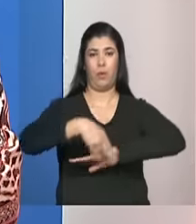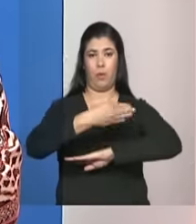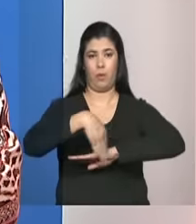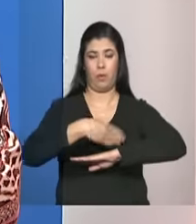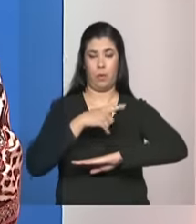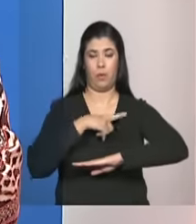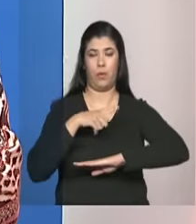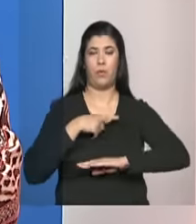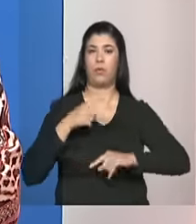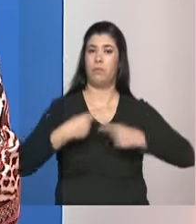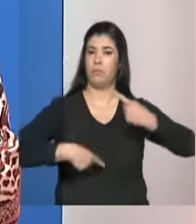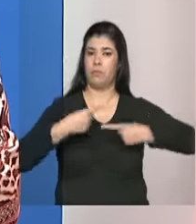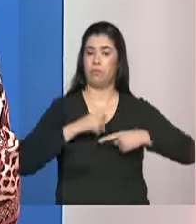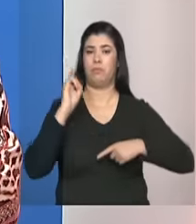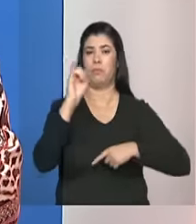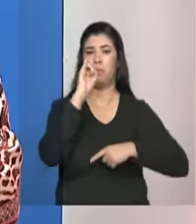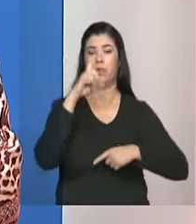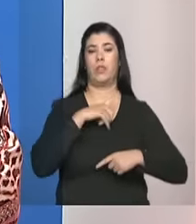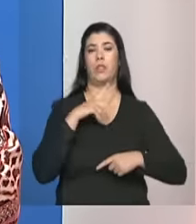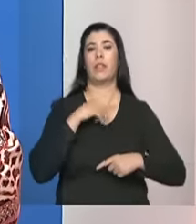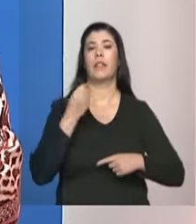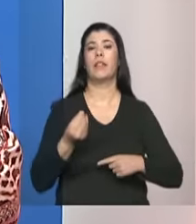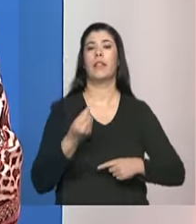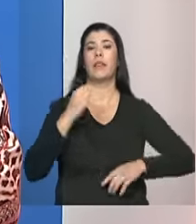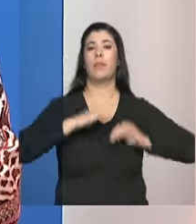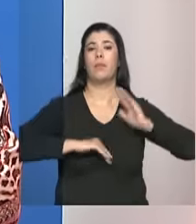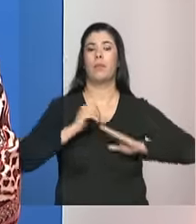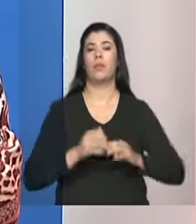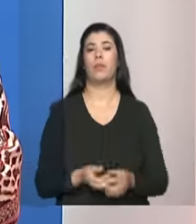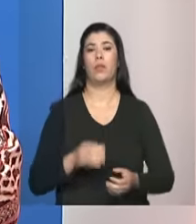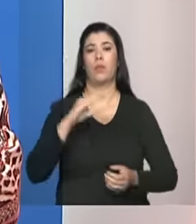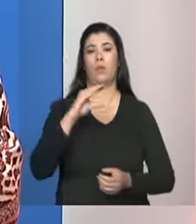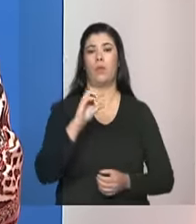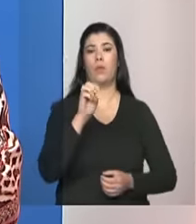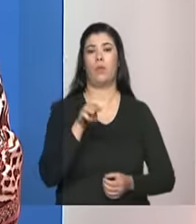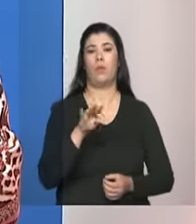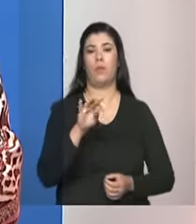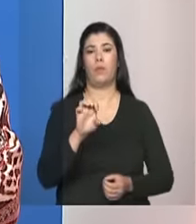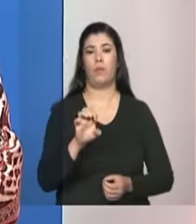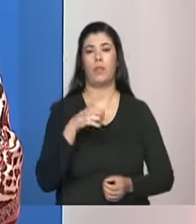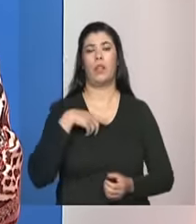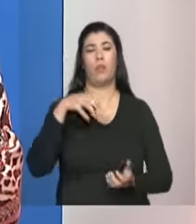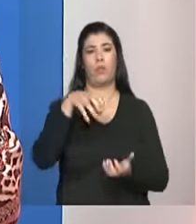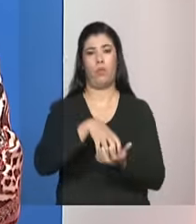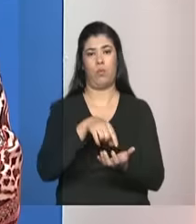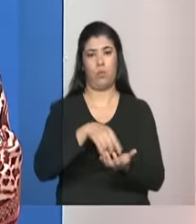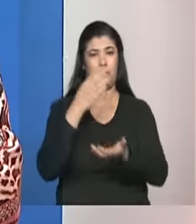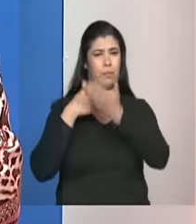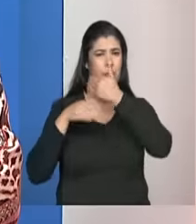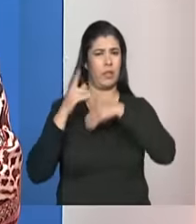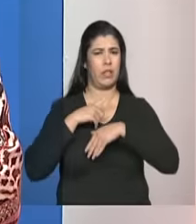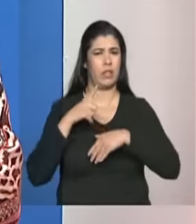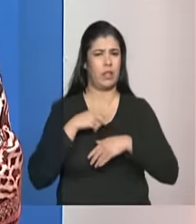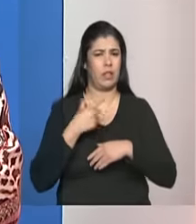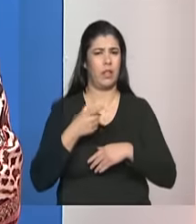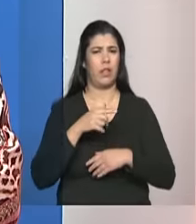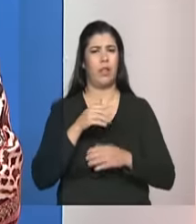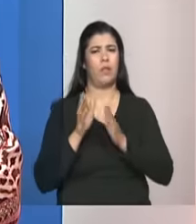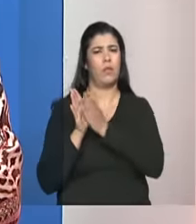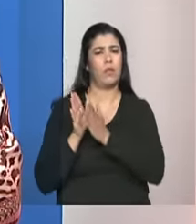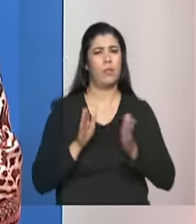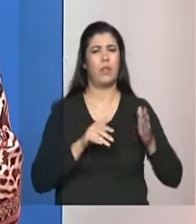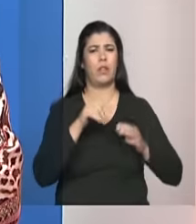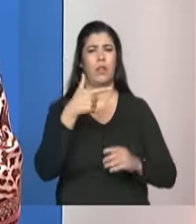e ela resulta de um comitê interministerial que à época foi coordenado, à época, durante 2005